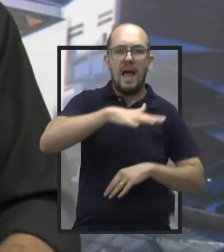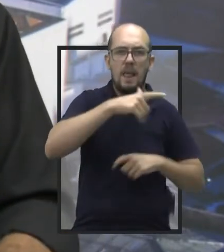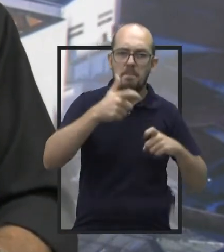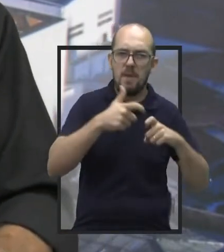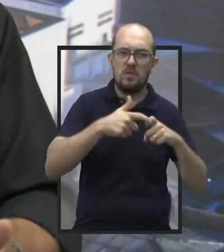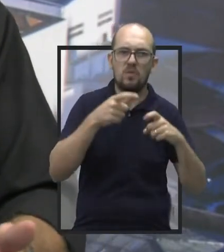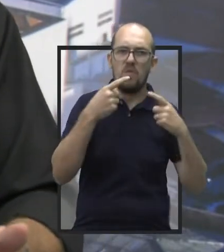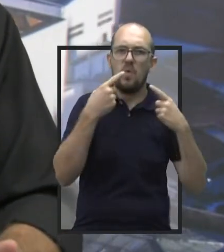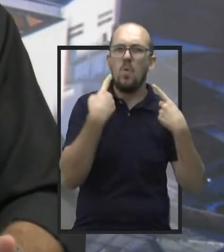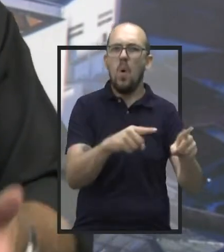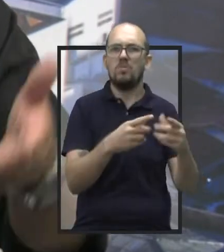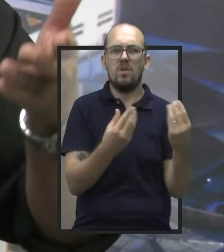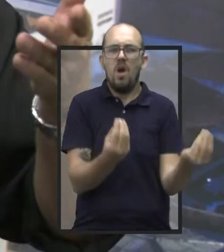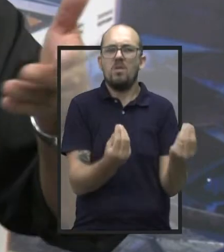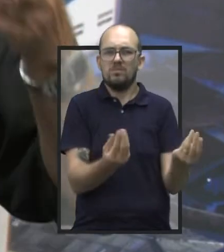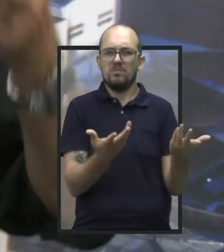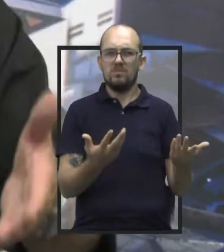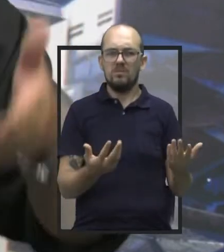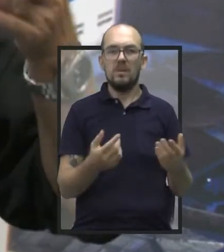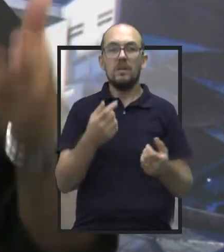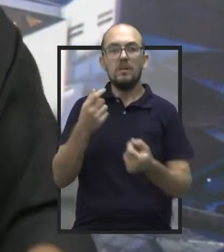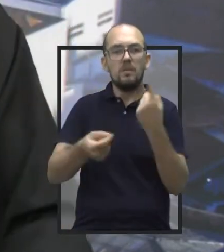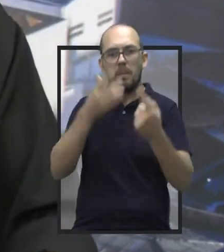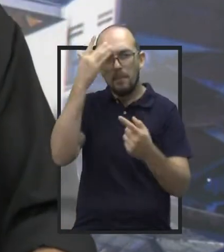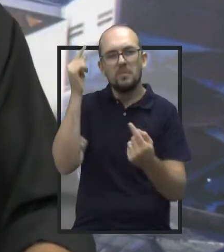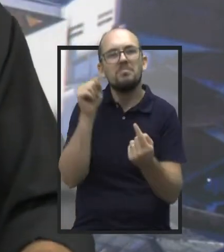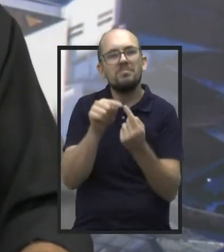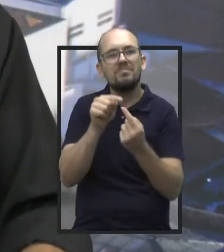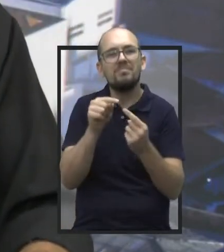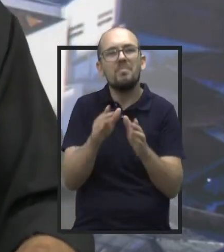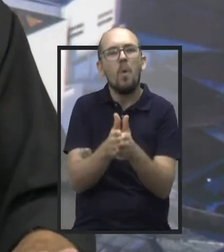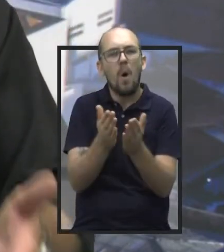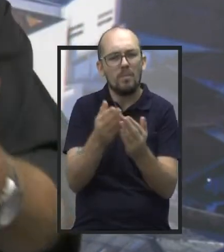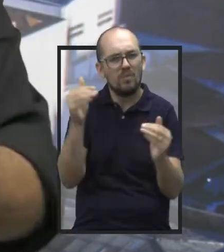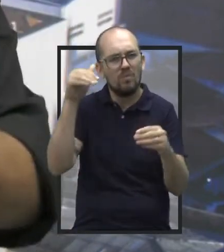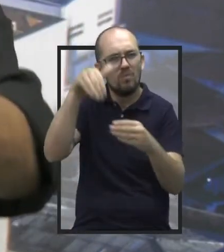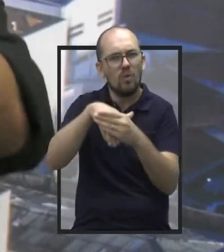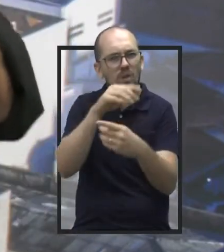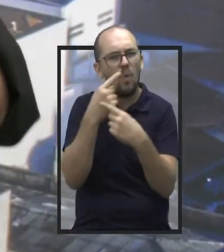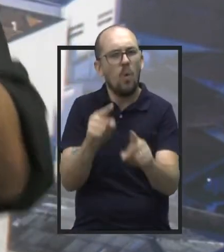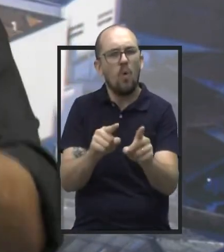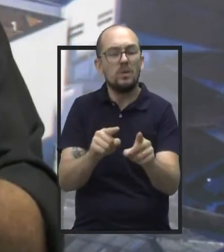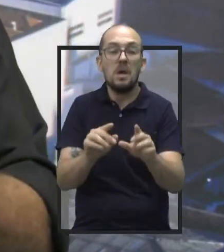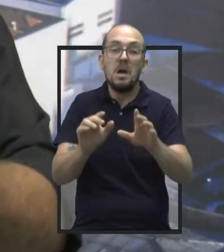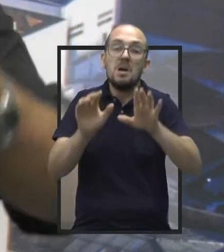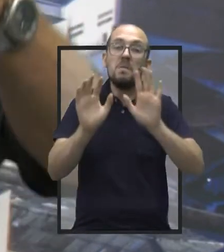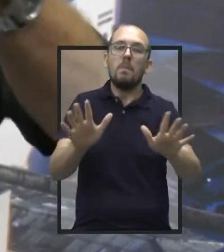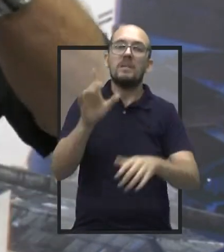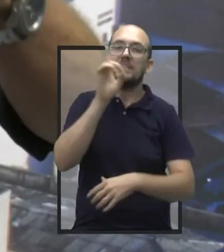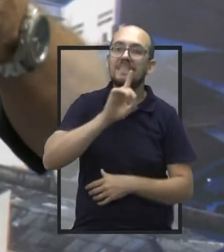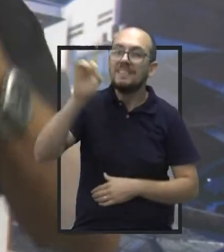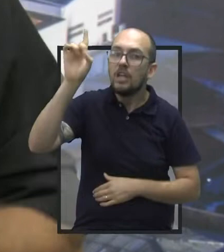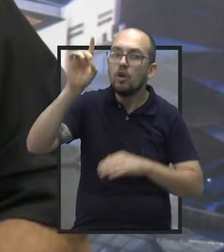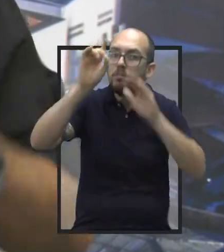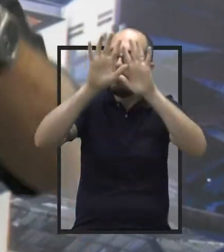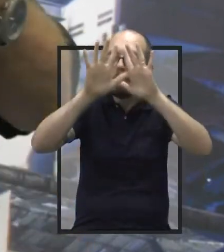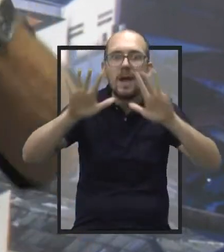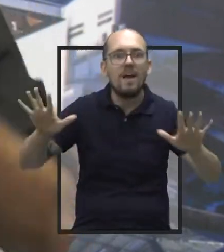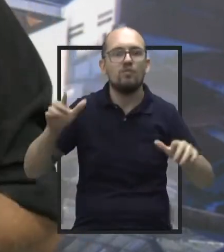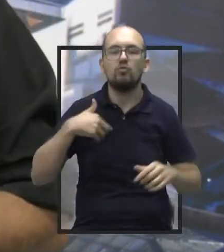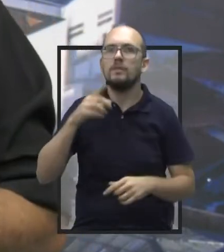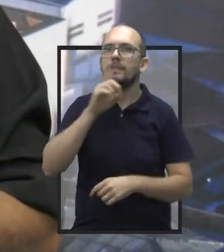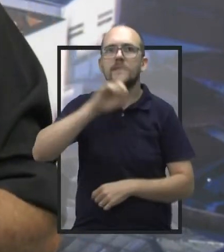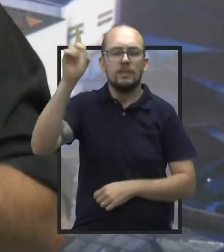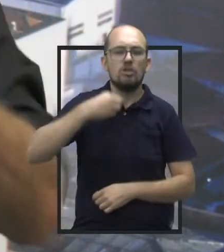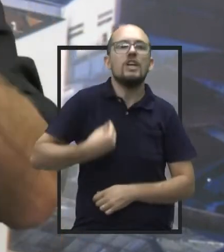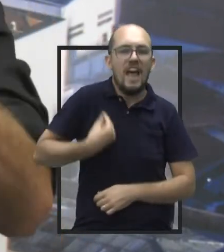Eu admiro, por exemplo, pessoas que estão ligadas às pessoas carentes e votar contra. Não é isso? Mas Deus é maravilhoso. O Deus existe. E eu falo